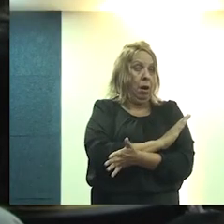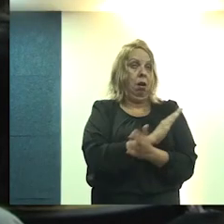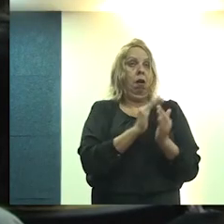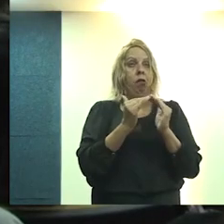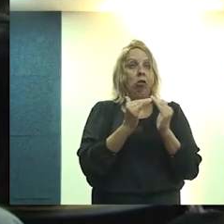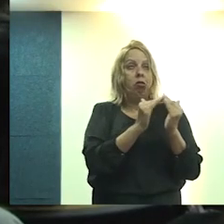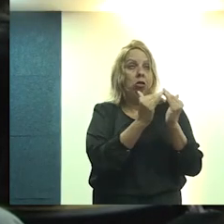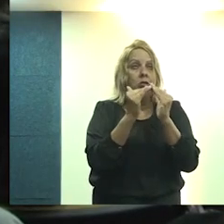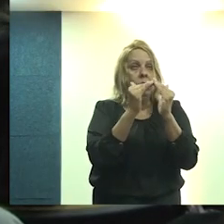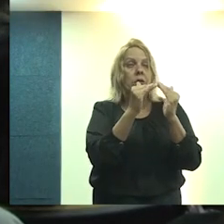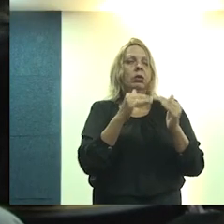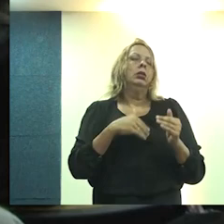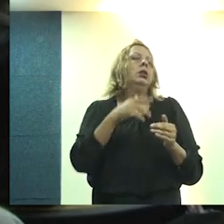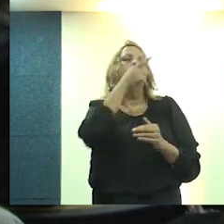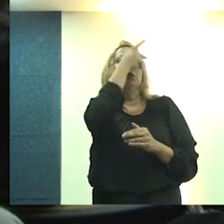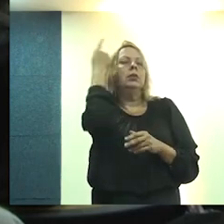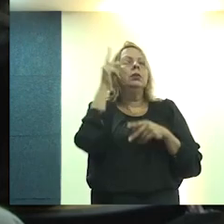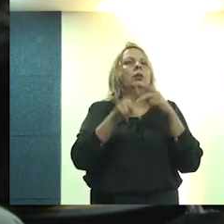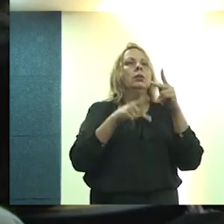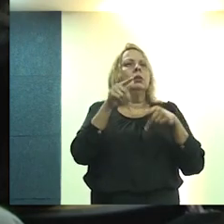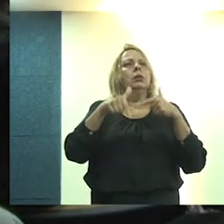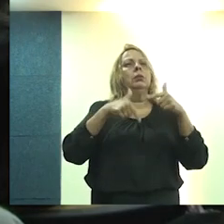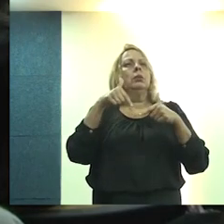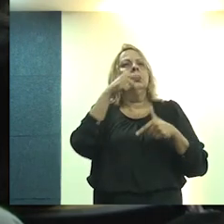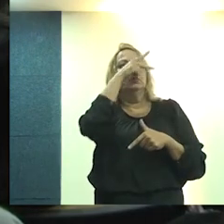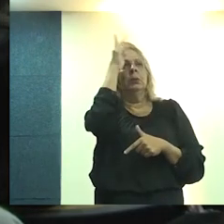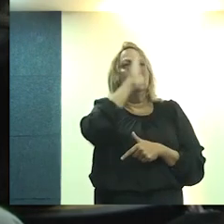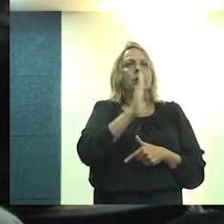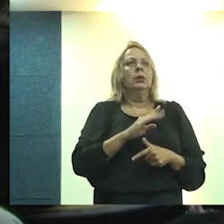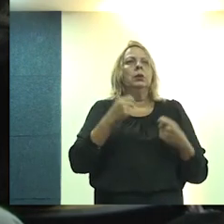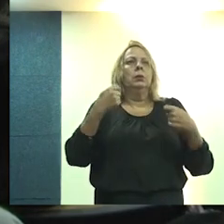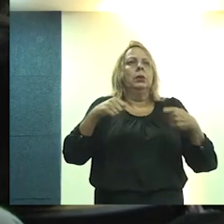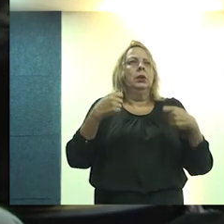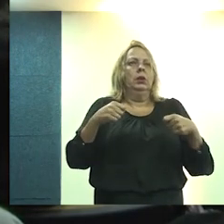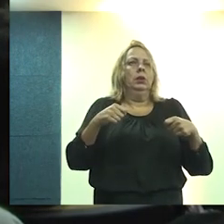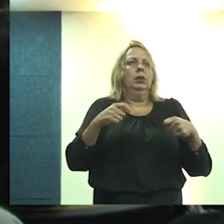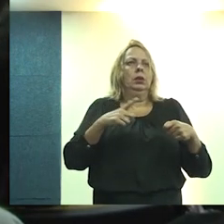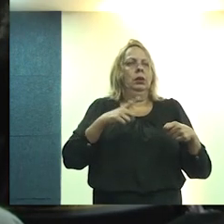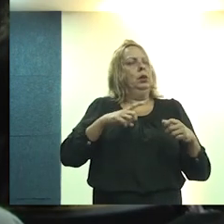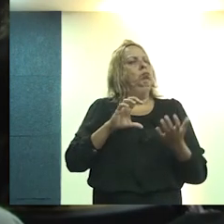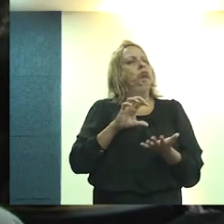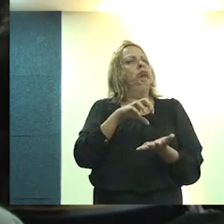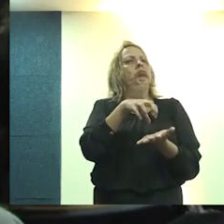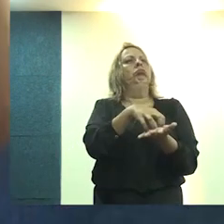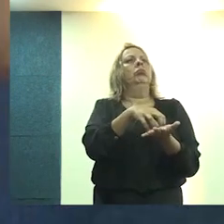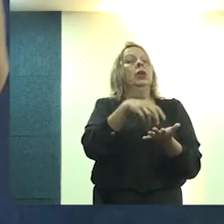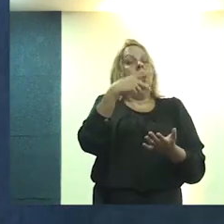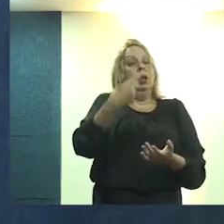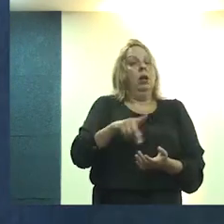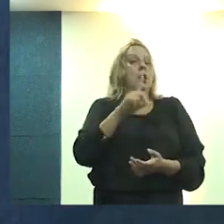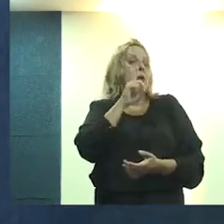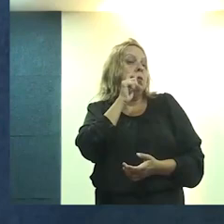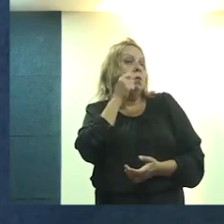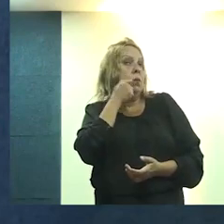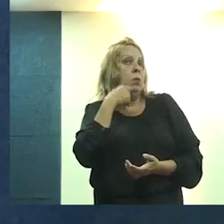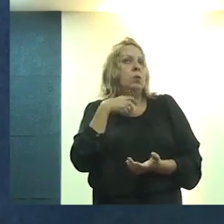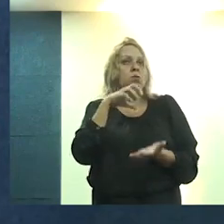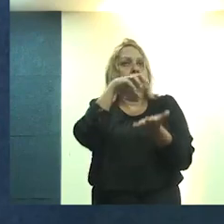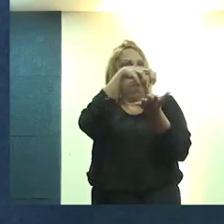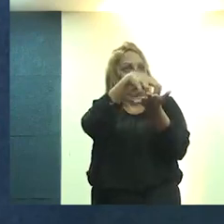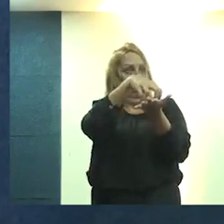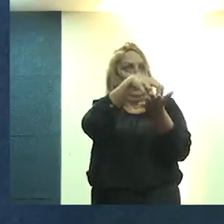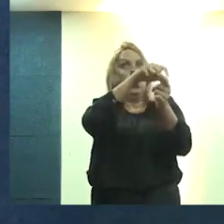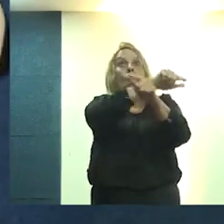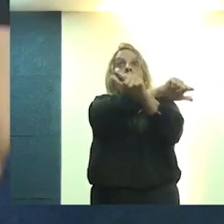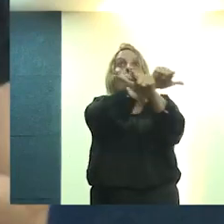periferia. A população trabalhadora do Brasil precisa ocupar os centros. Aqui em Aracaju, nós temos um centro